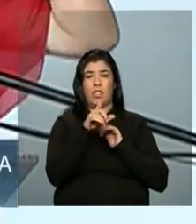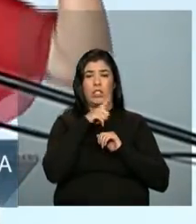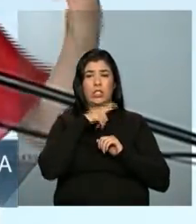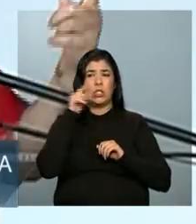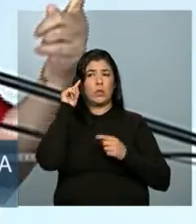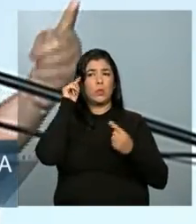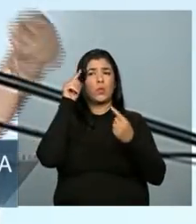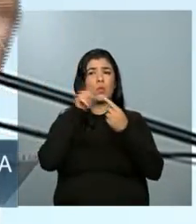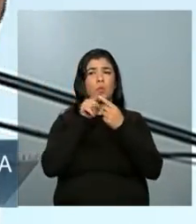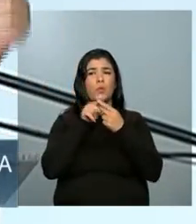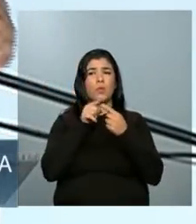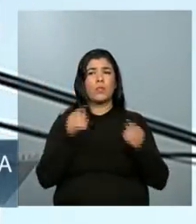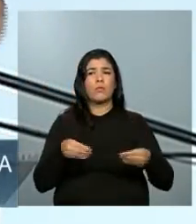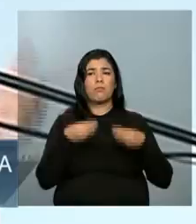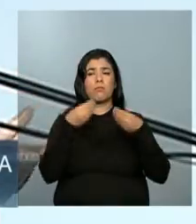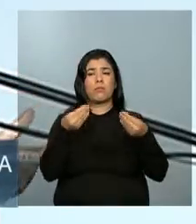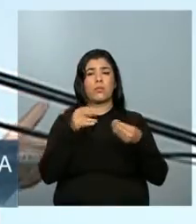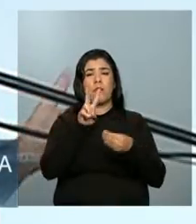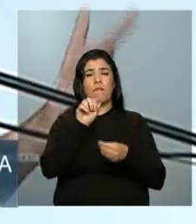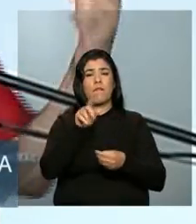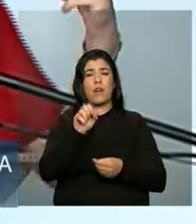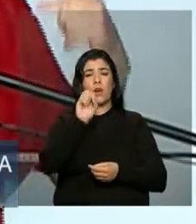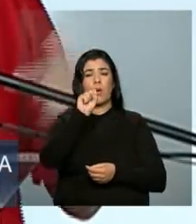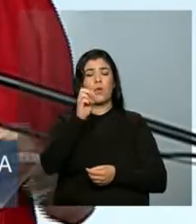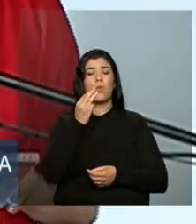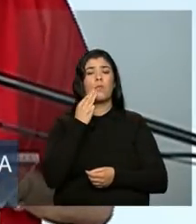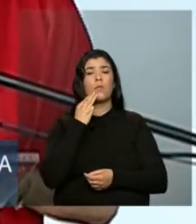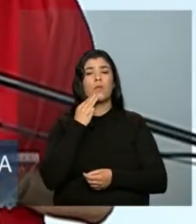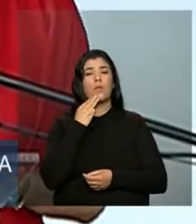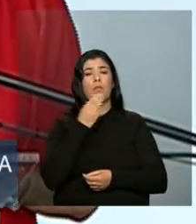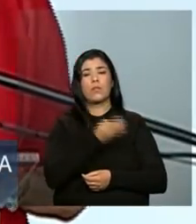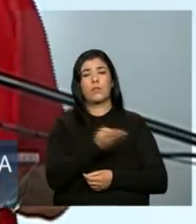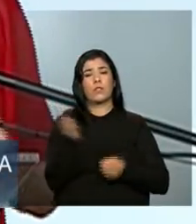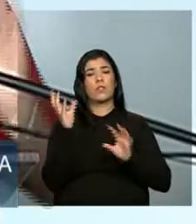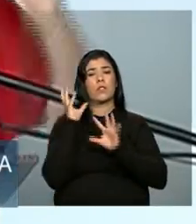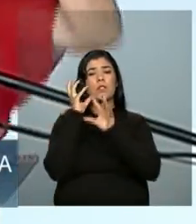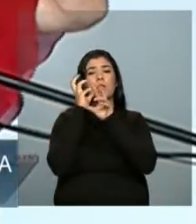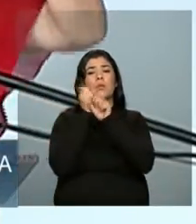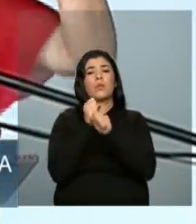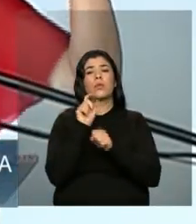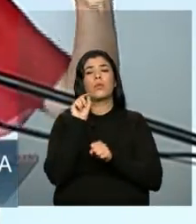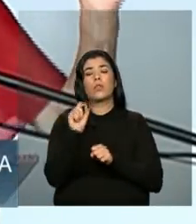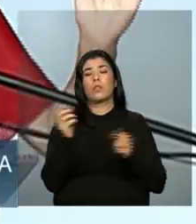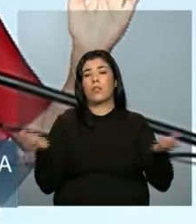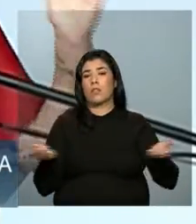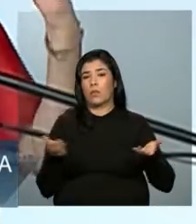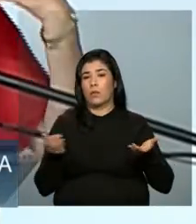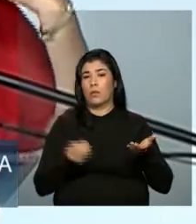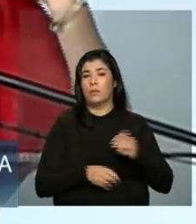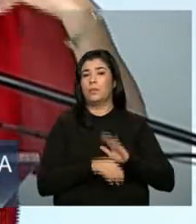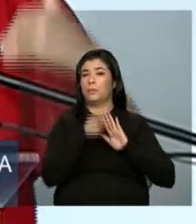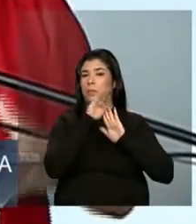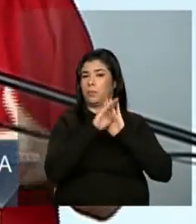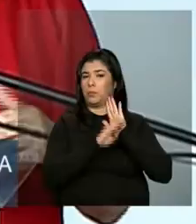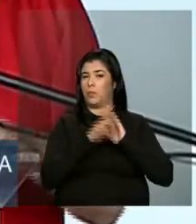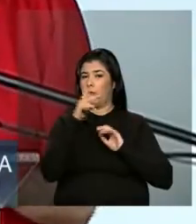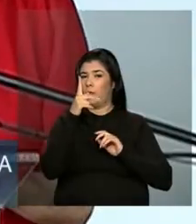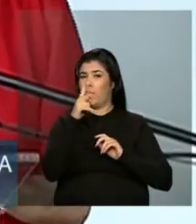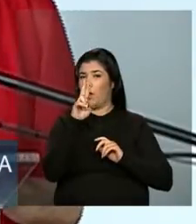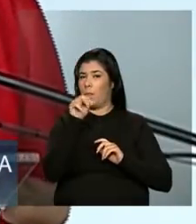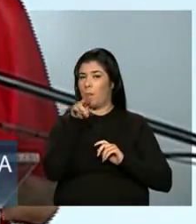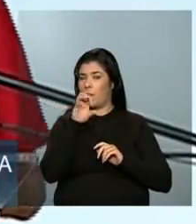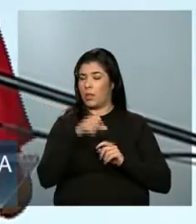façam o cálculo do que vai acontecer agora que o Pronatec vai expandir. Porque o